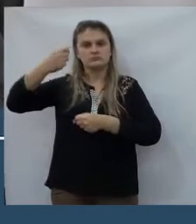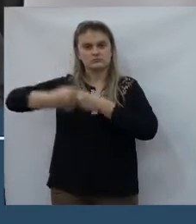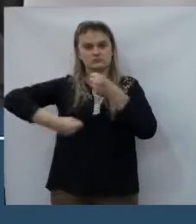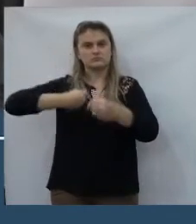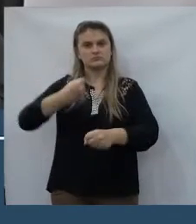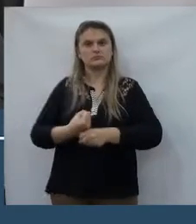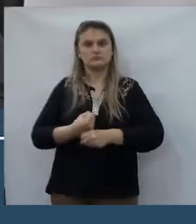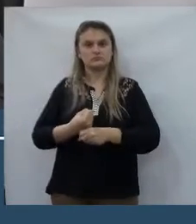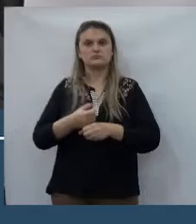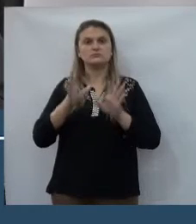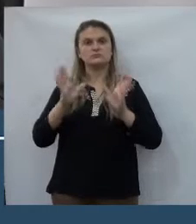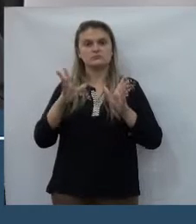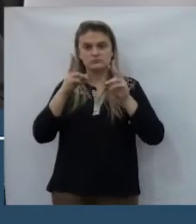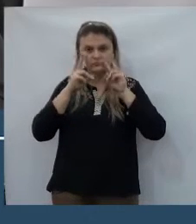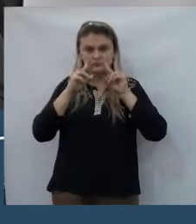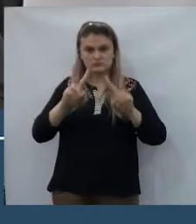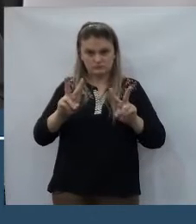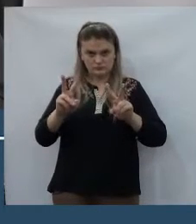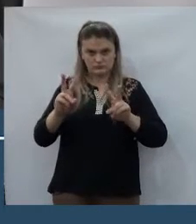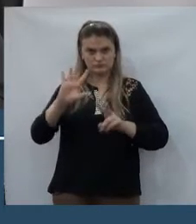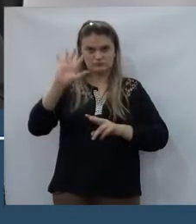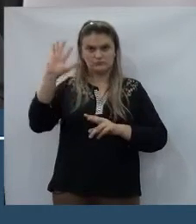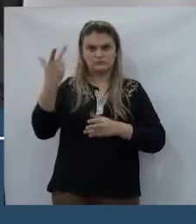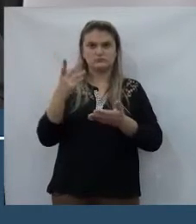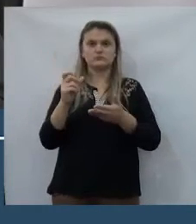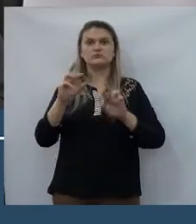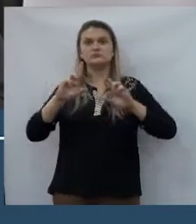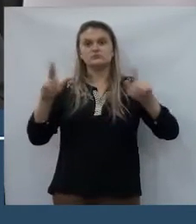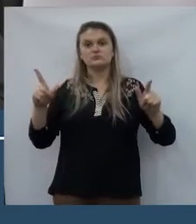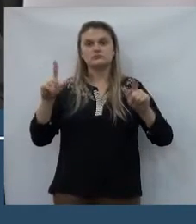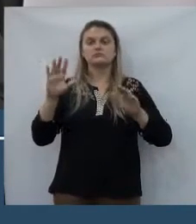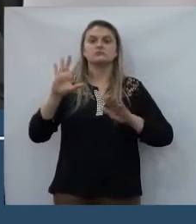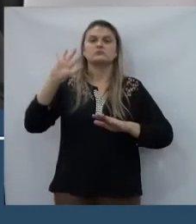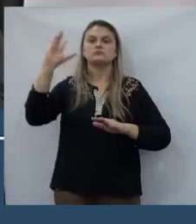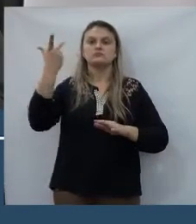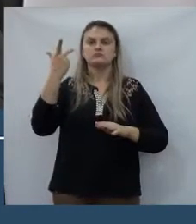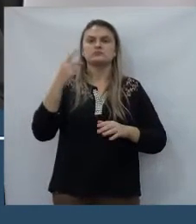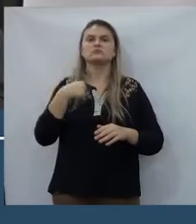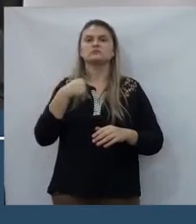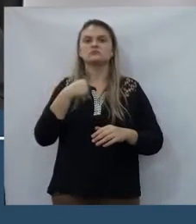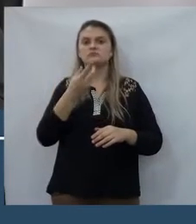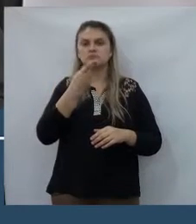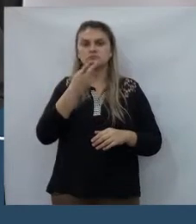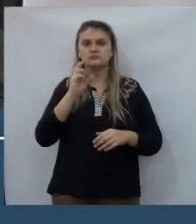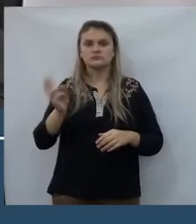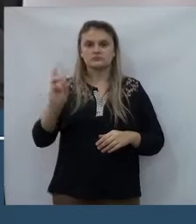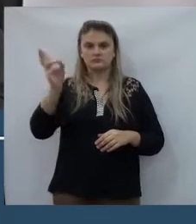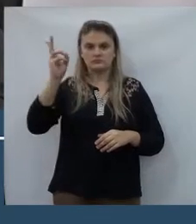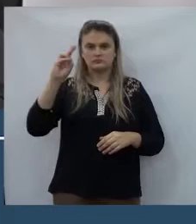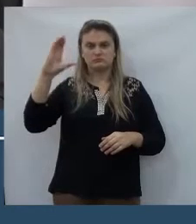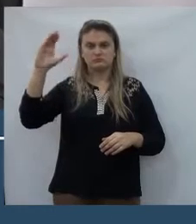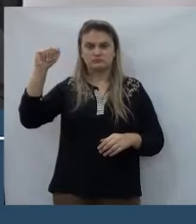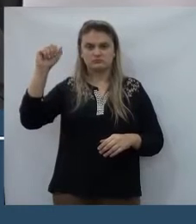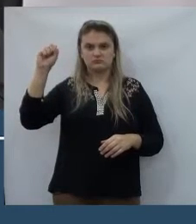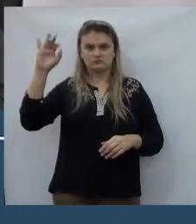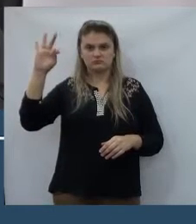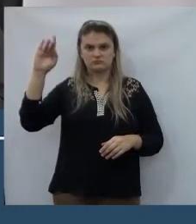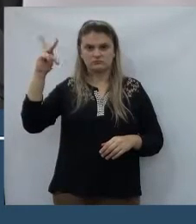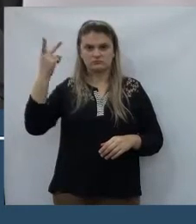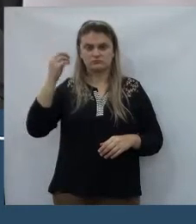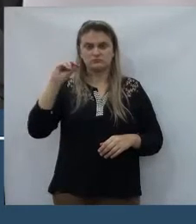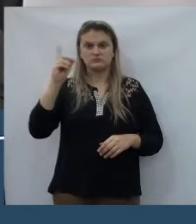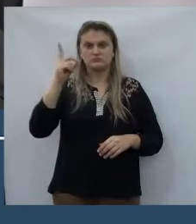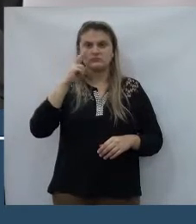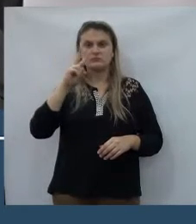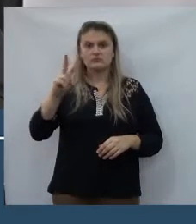a gente possa ver alguma coisa alternativa, como falou o vereador Castilho, para que não